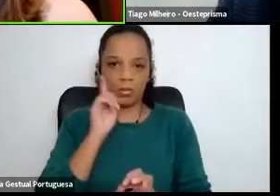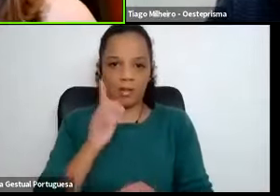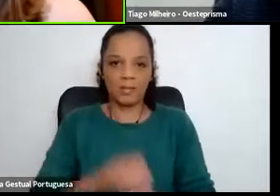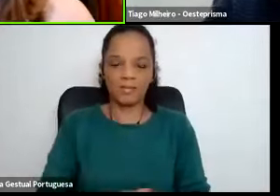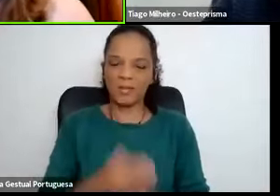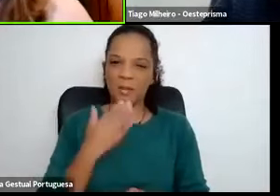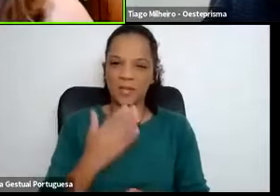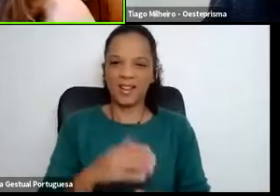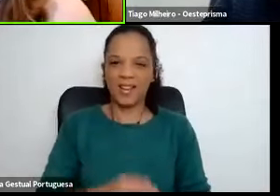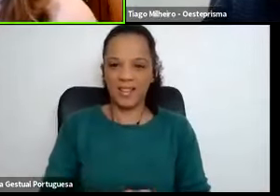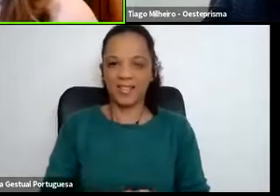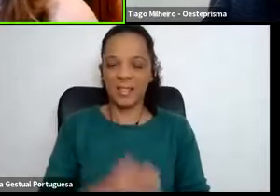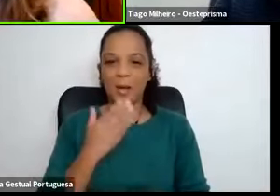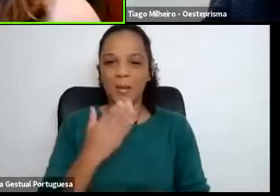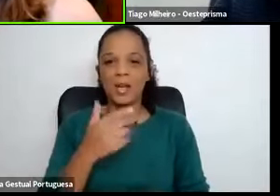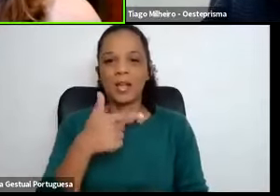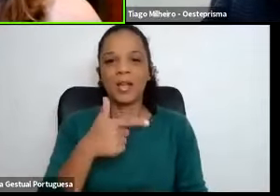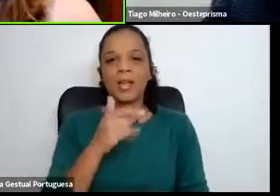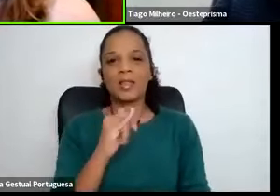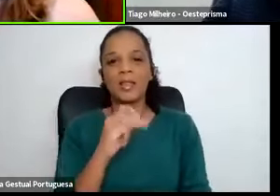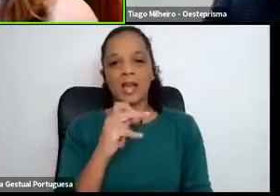Obrigada, obrigada, obrigada, Tiago.